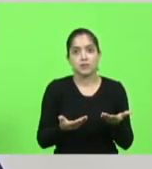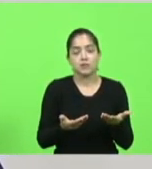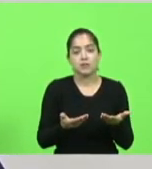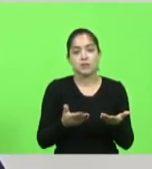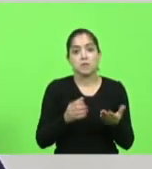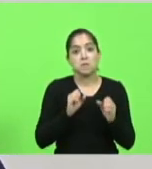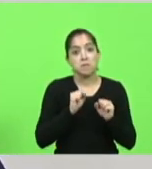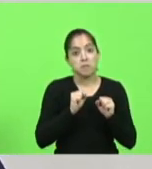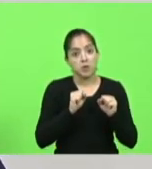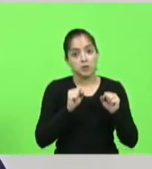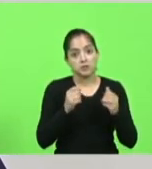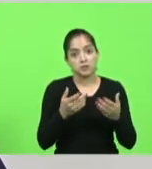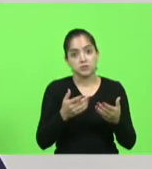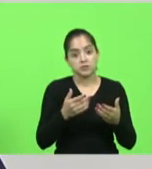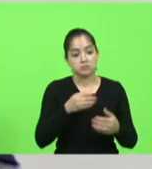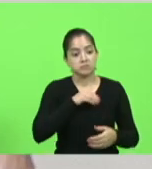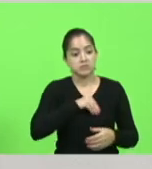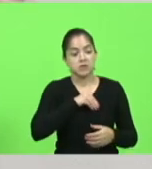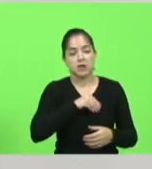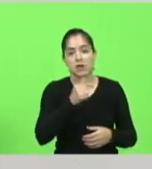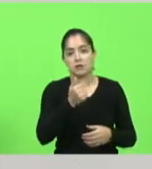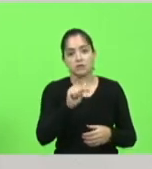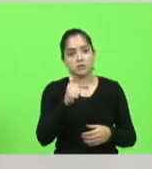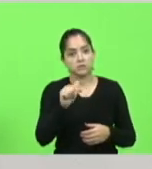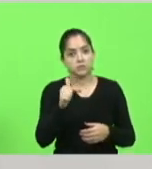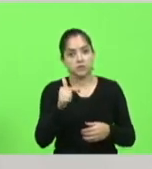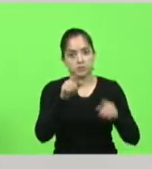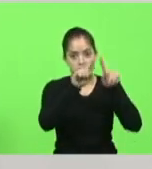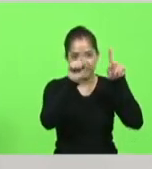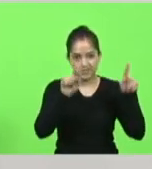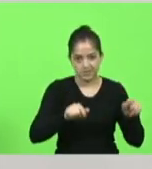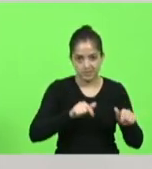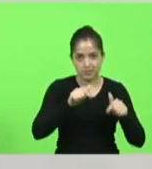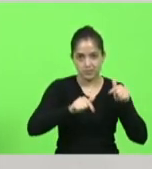como receber. Ah, mas o Estado vai ter dinheiro.